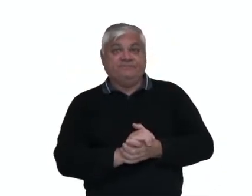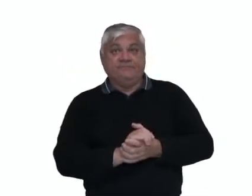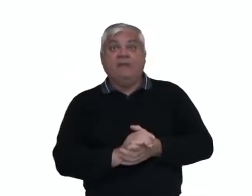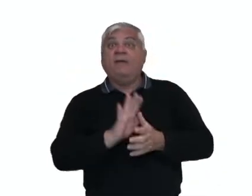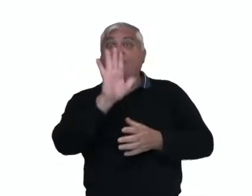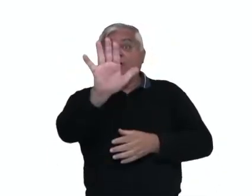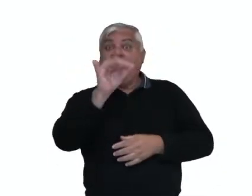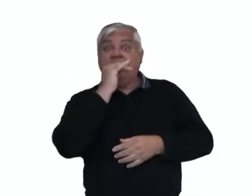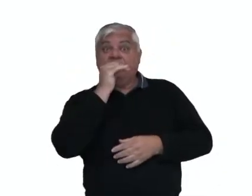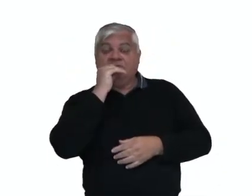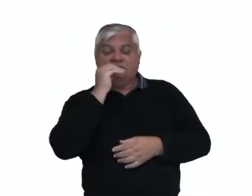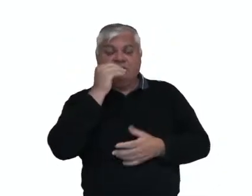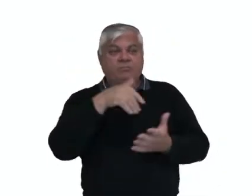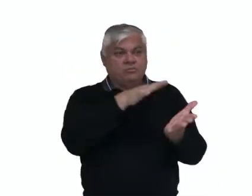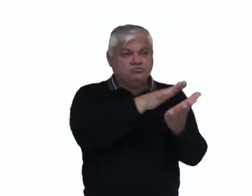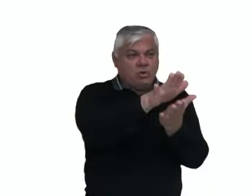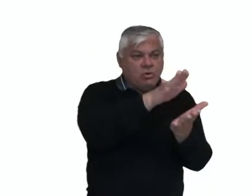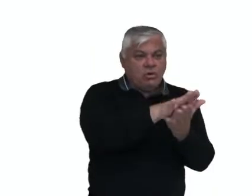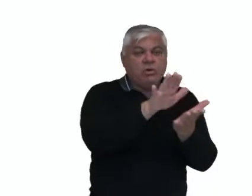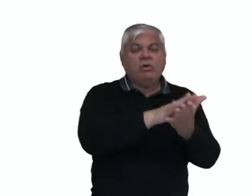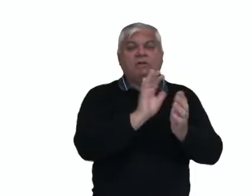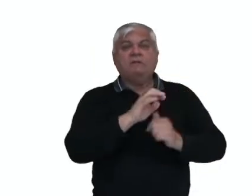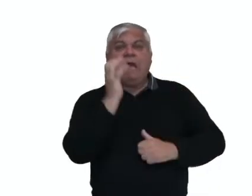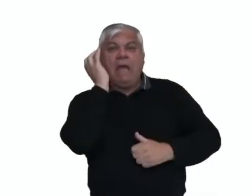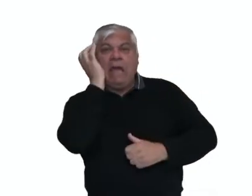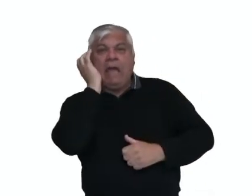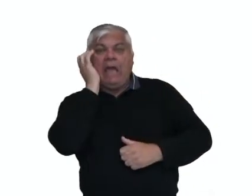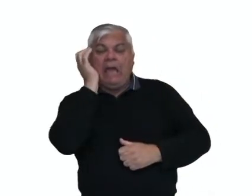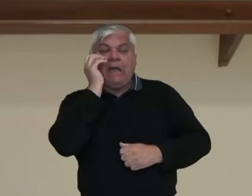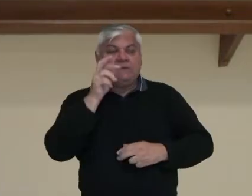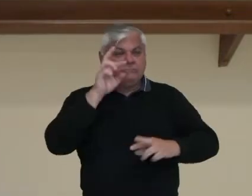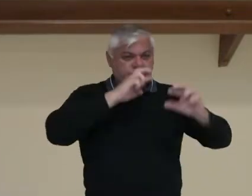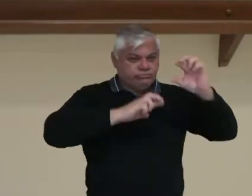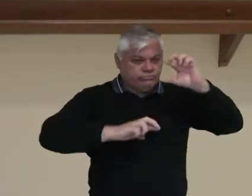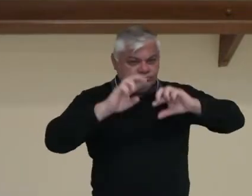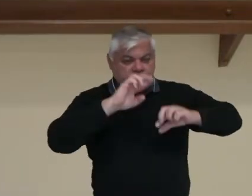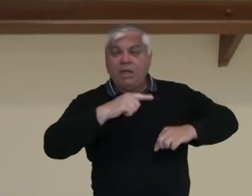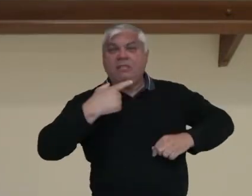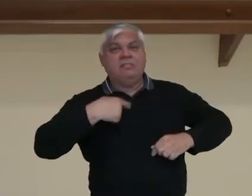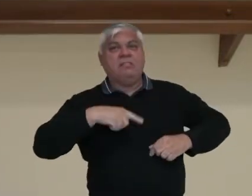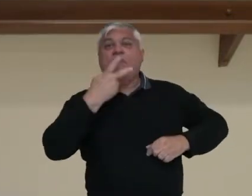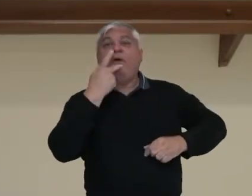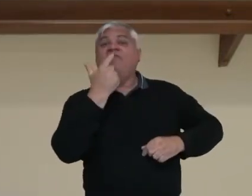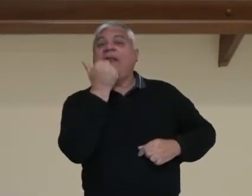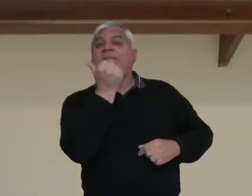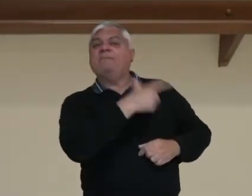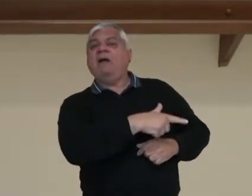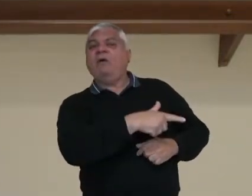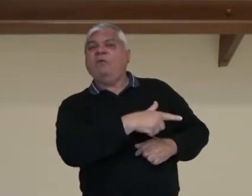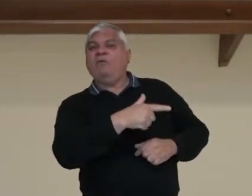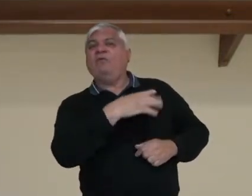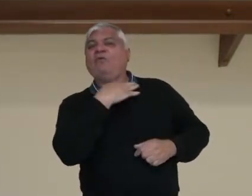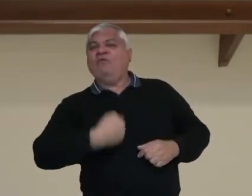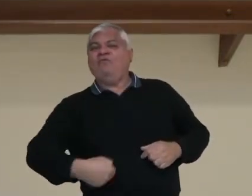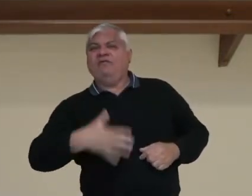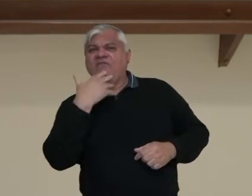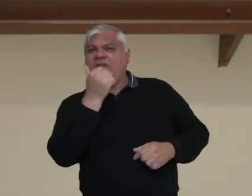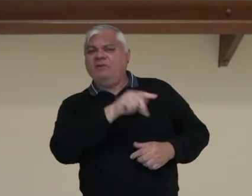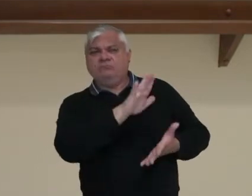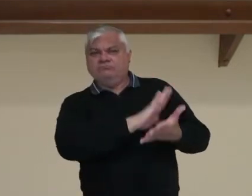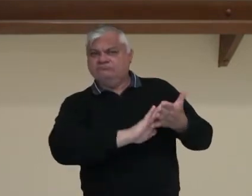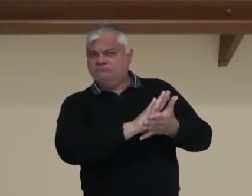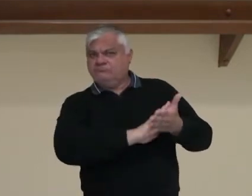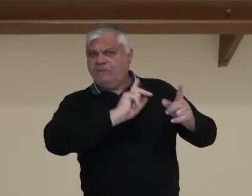imprensa impedindo publicações contrárias ou críticas ao governo de Vargas. também